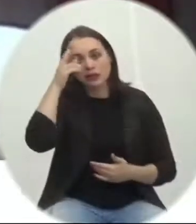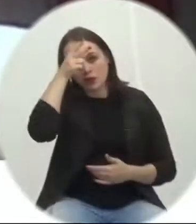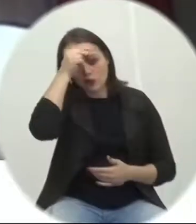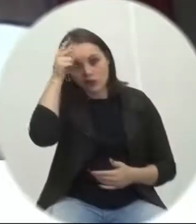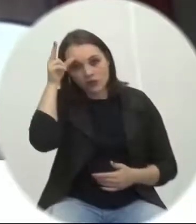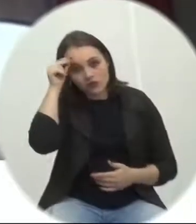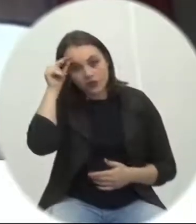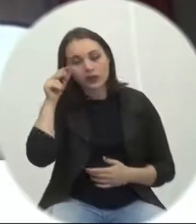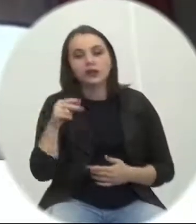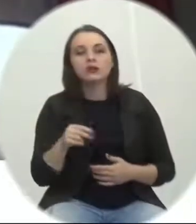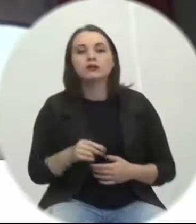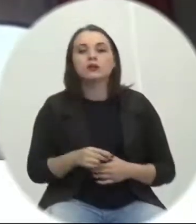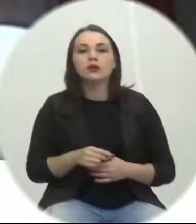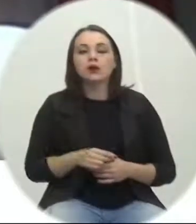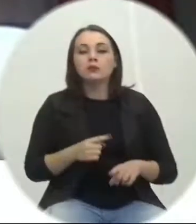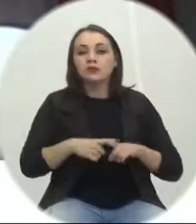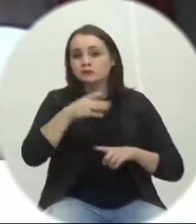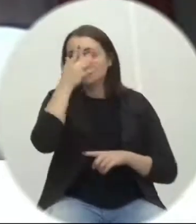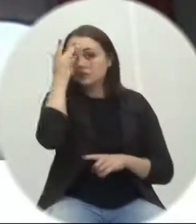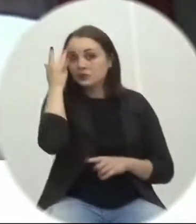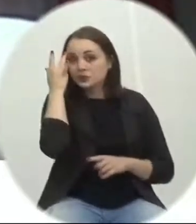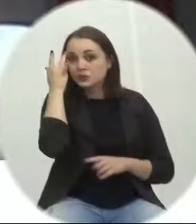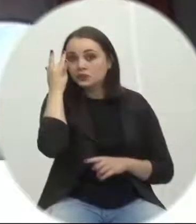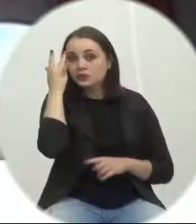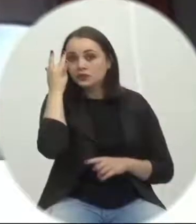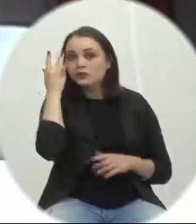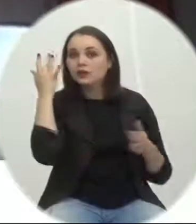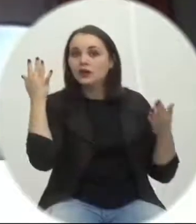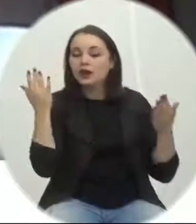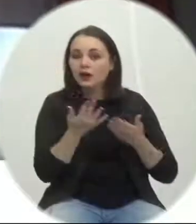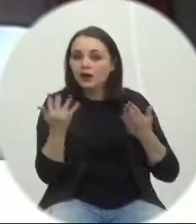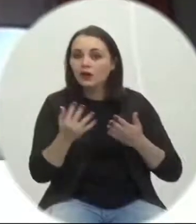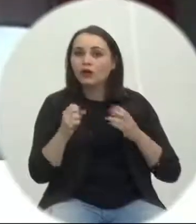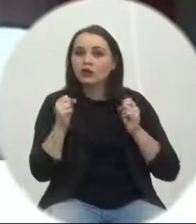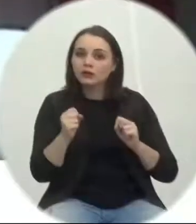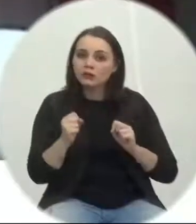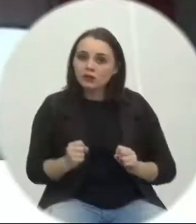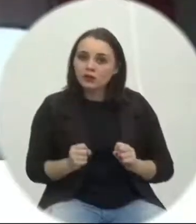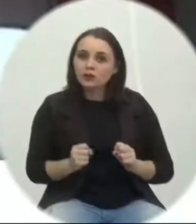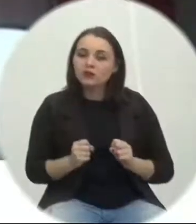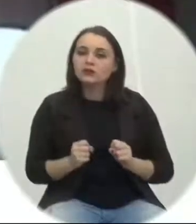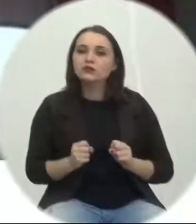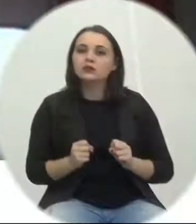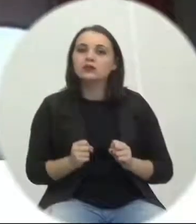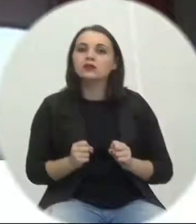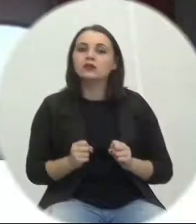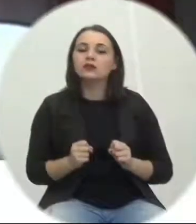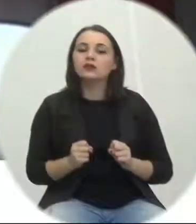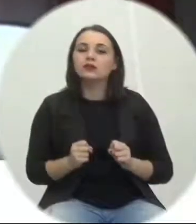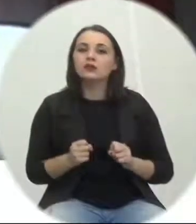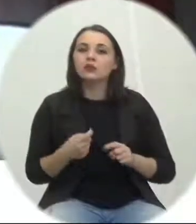estão contentes com o encaminhamento que o prefeito tem dado